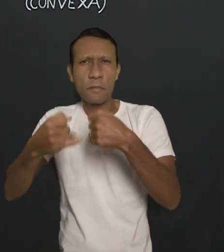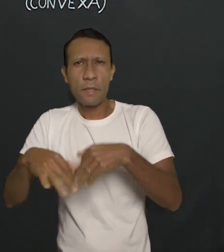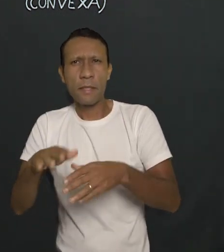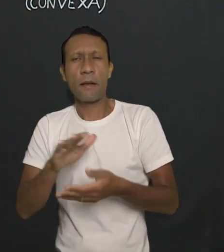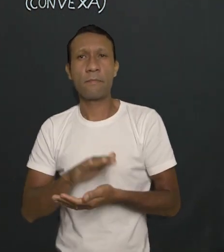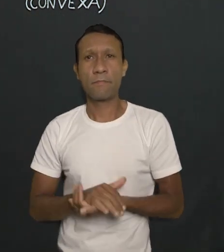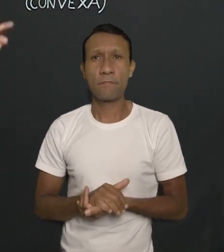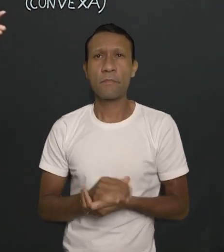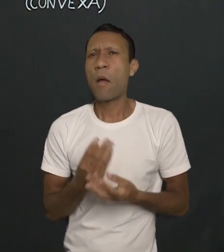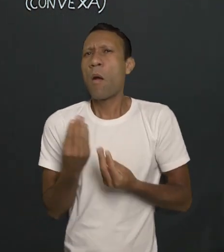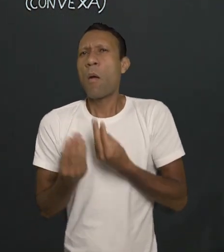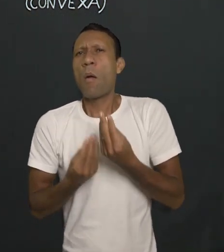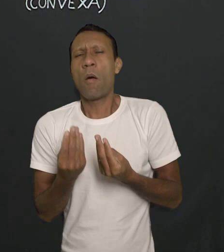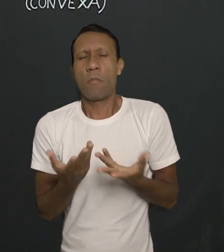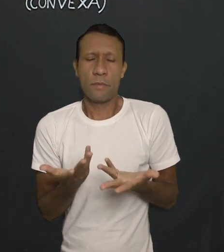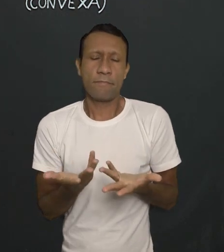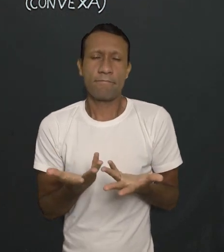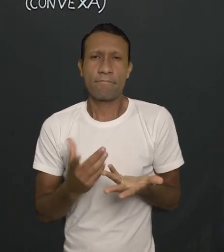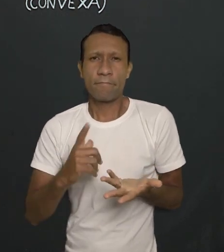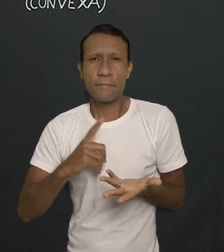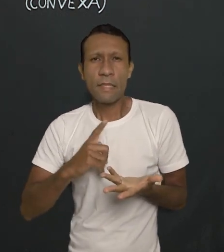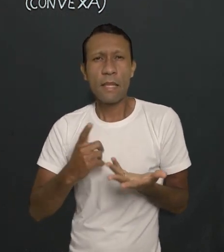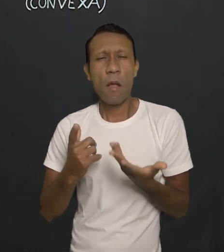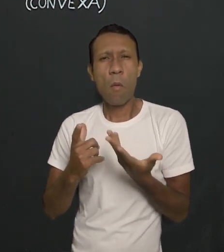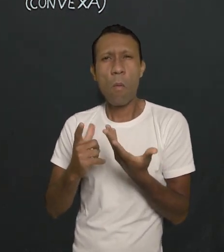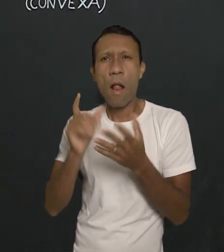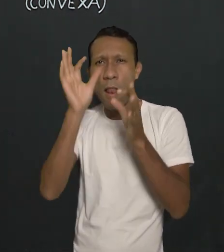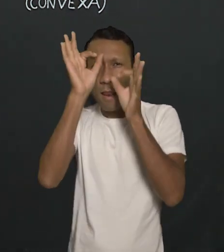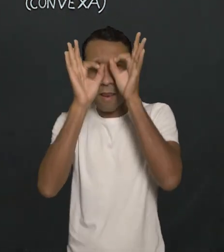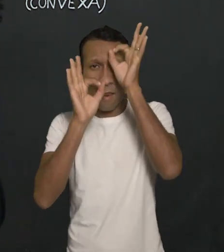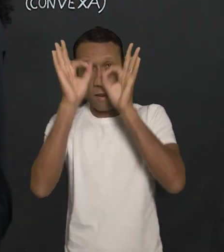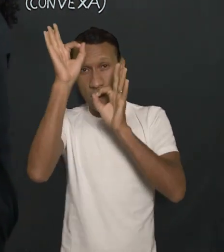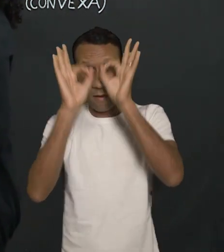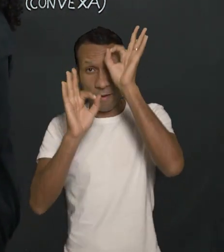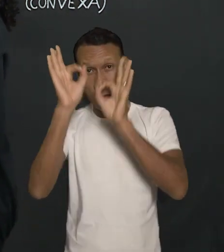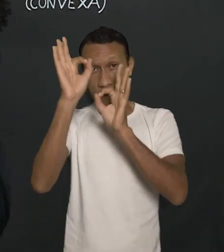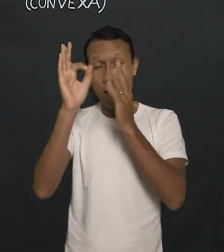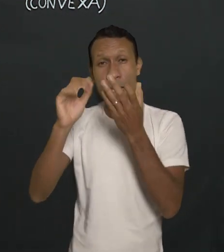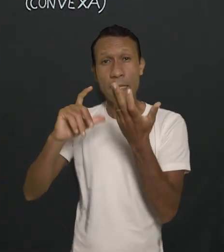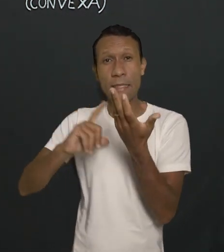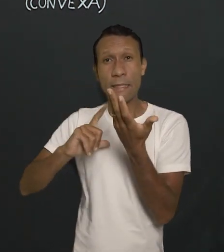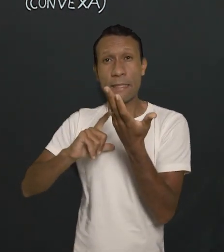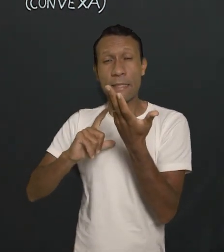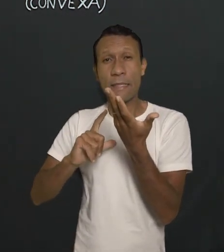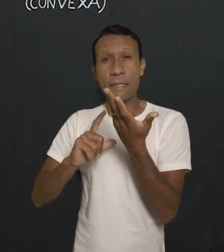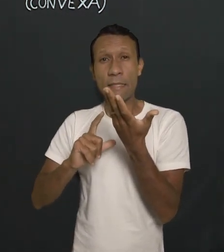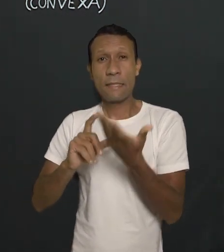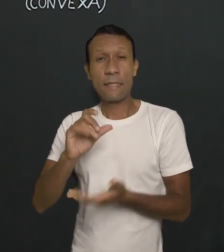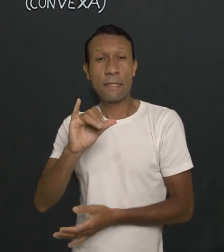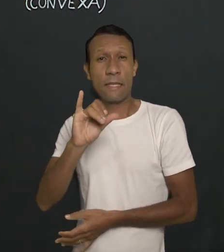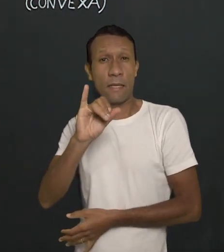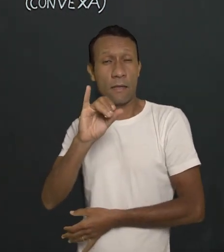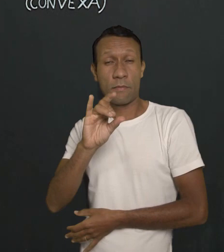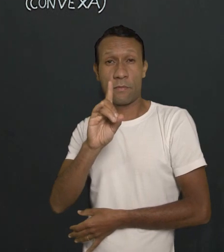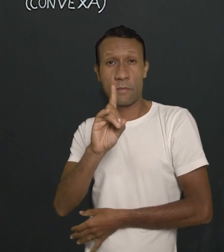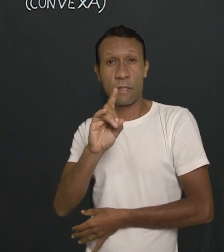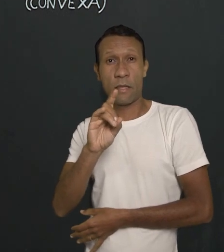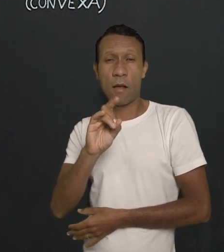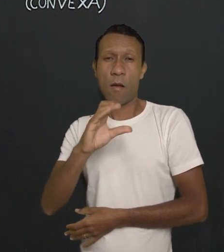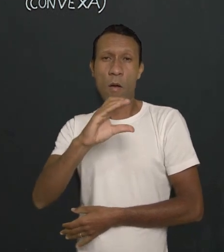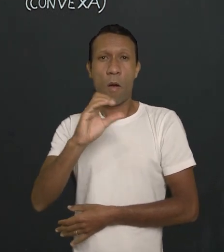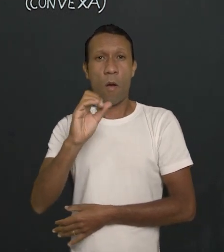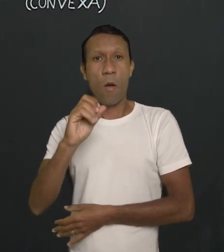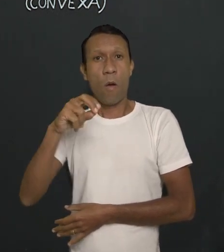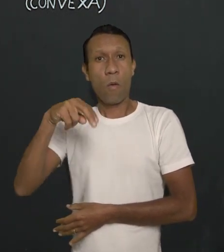Como é que eu resolvo? Como que eu resolvo então? A lente corretiva ideal para o míope é uma lente chamada divergente ou